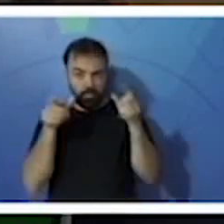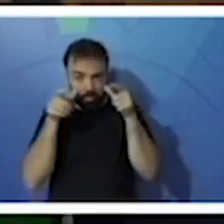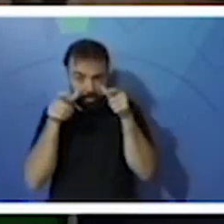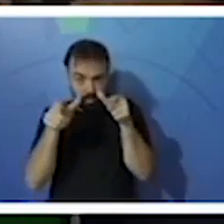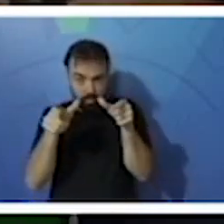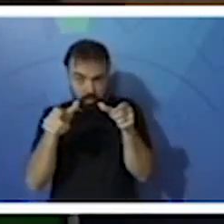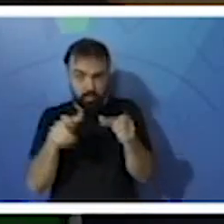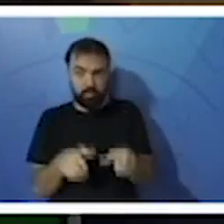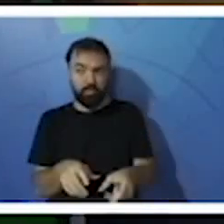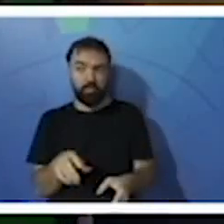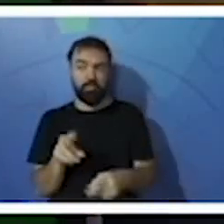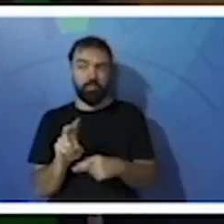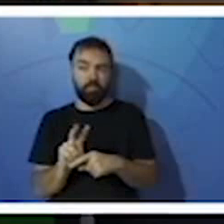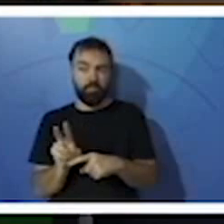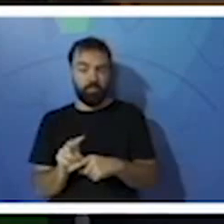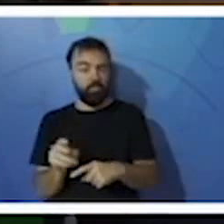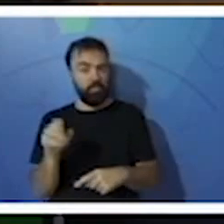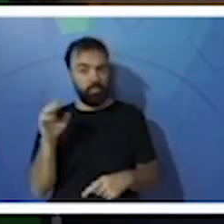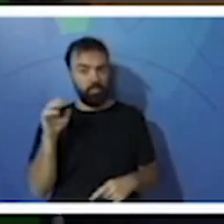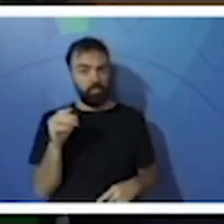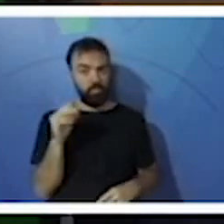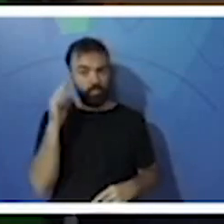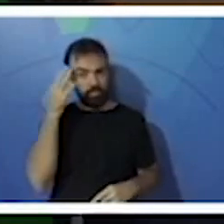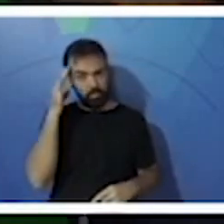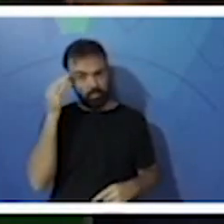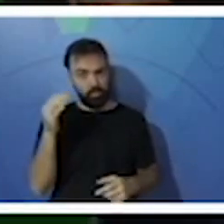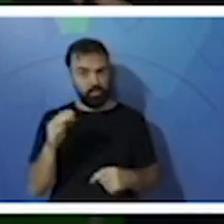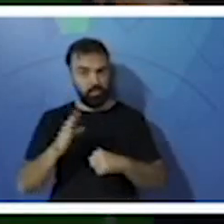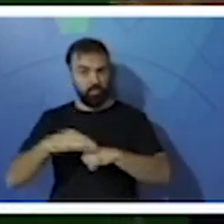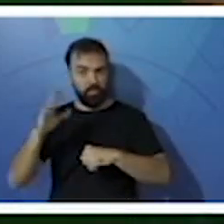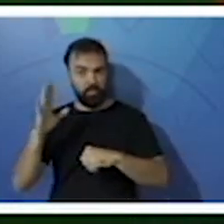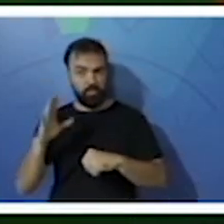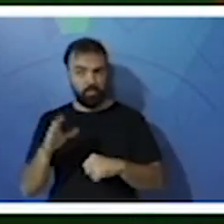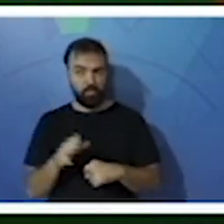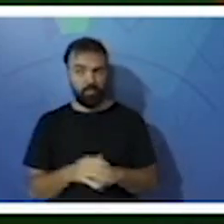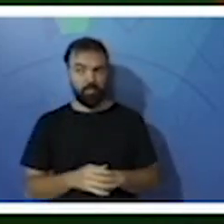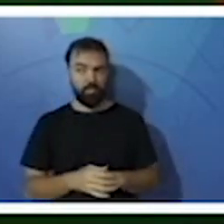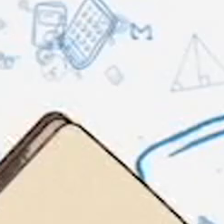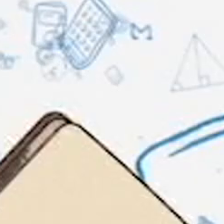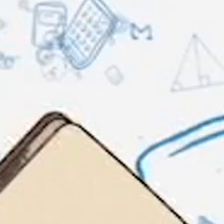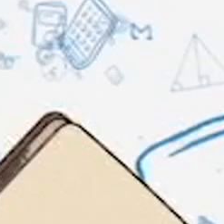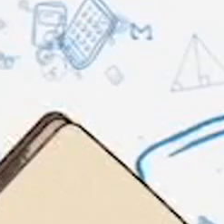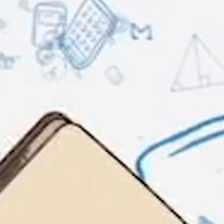no vídeo para vocês entenderem melhor este procedimento, ok?